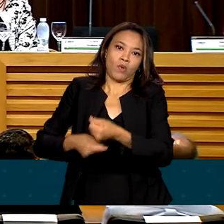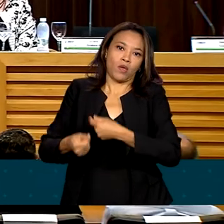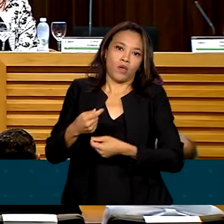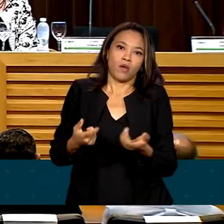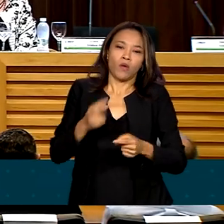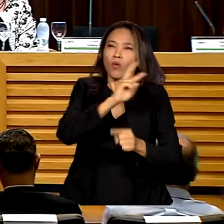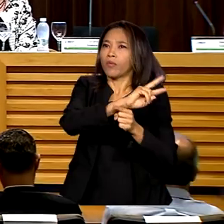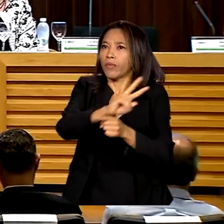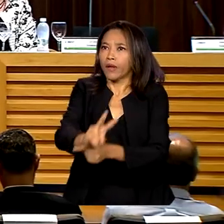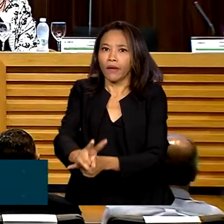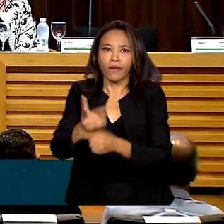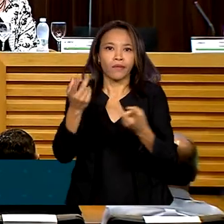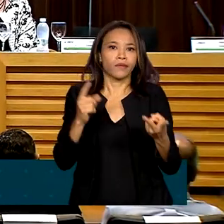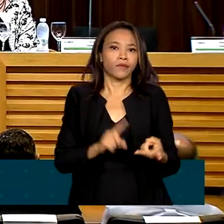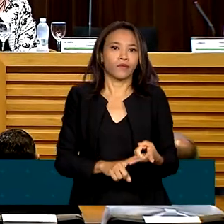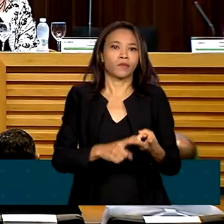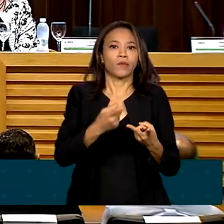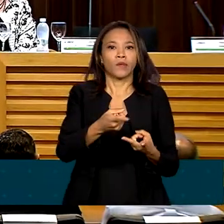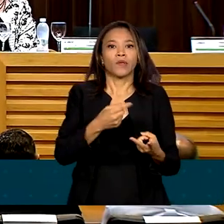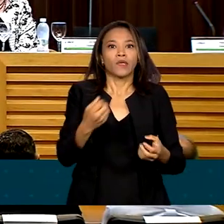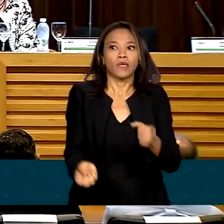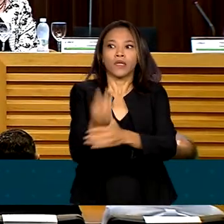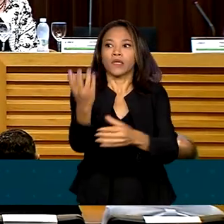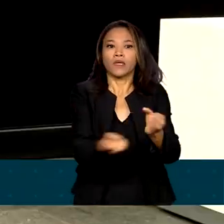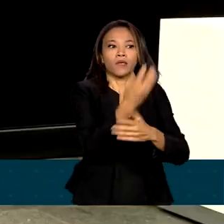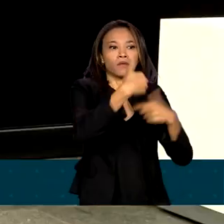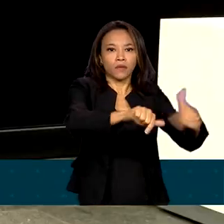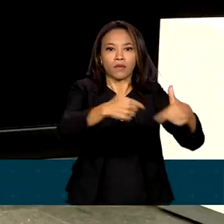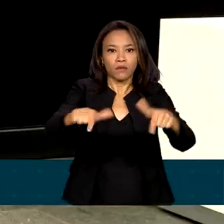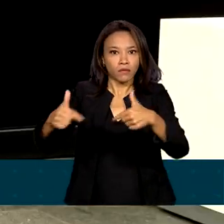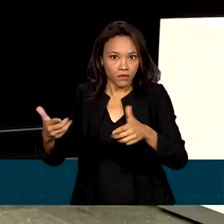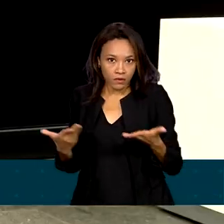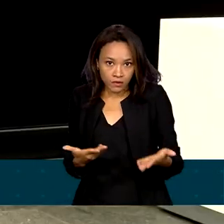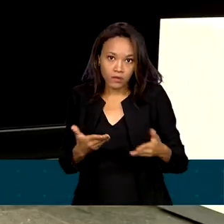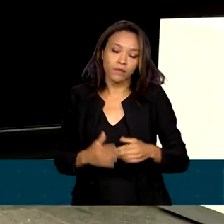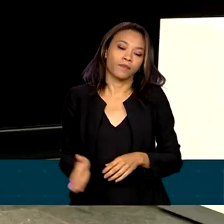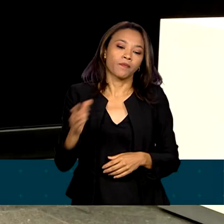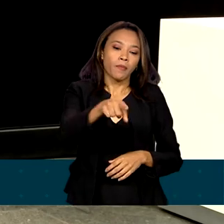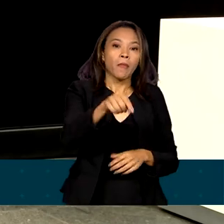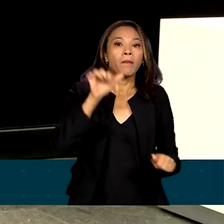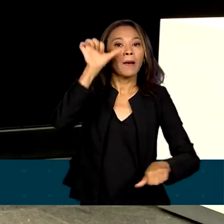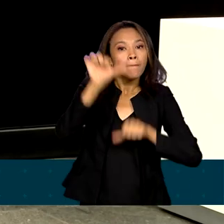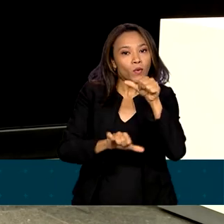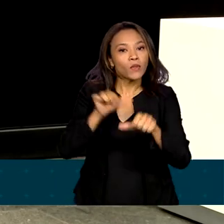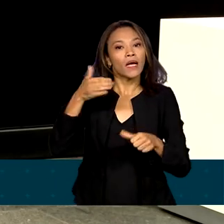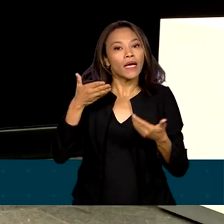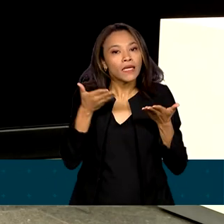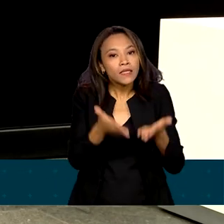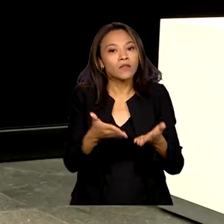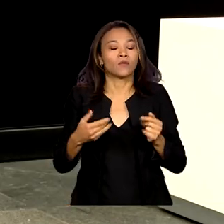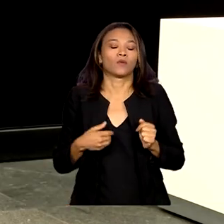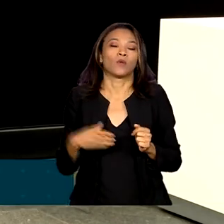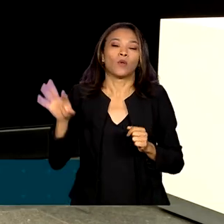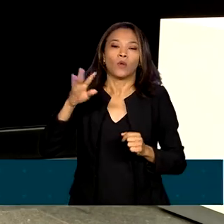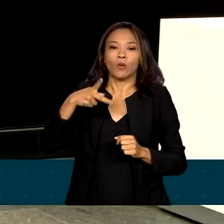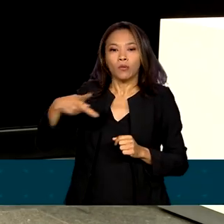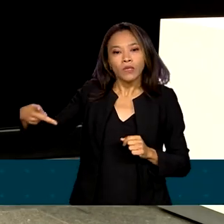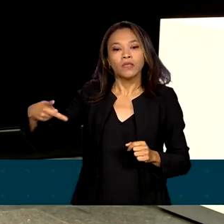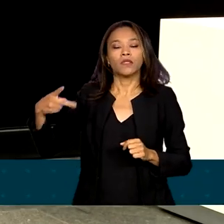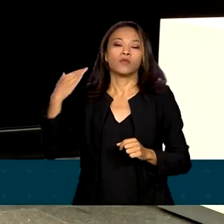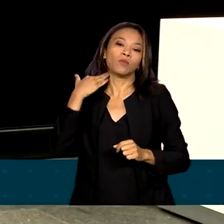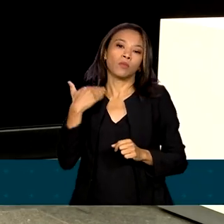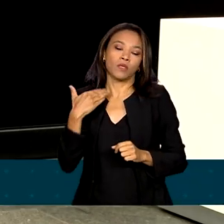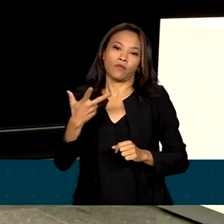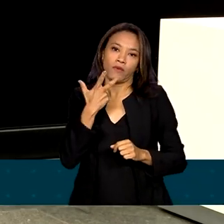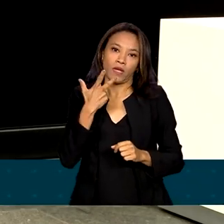como financiamento, como geração de emprego, de renda. Para reverter esse quadro, Aloysio Mercadante pretende voltar a investir no banco,